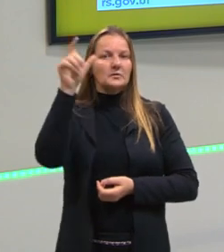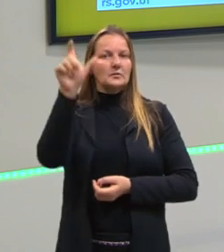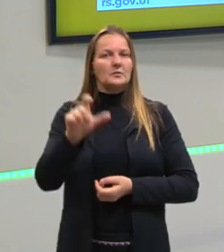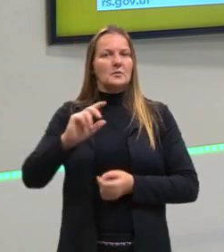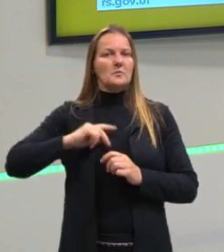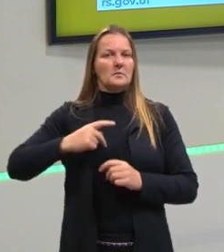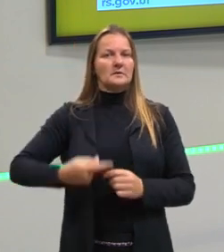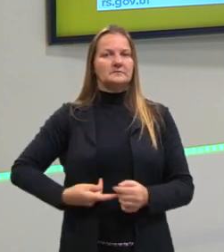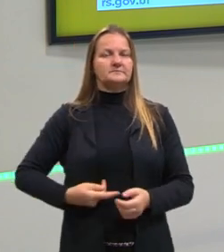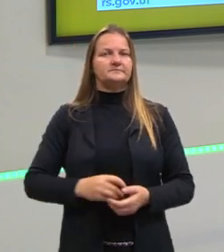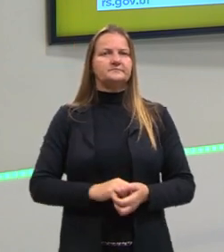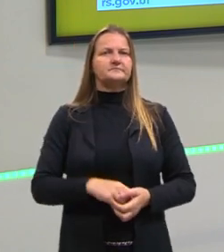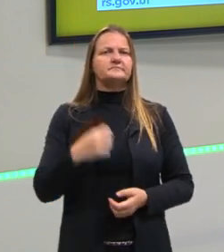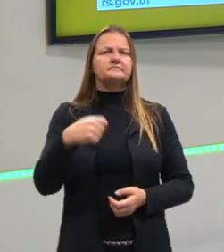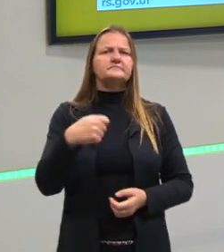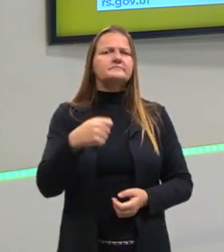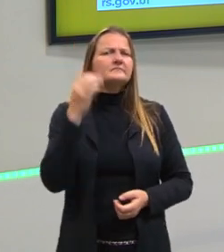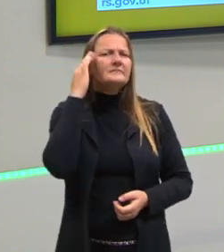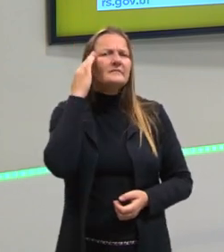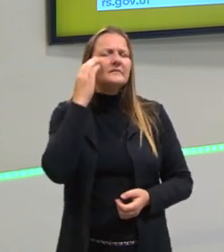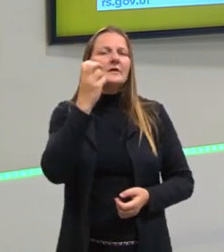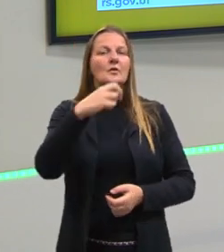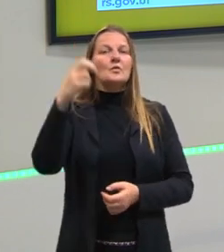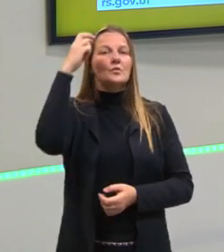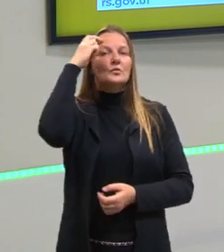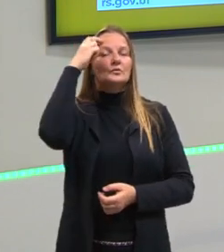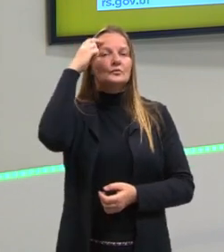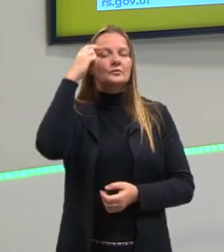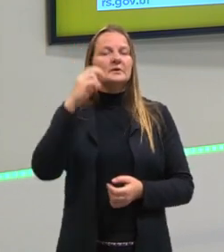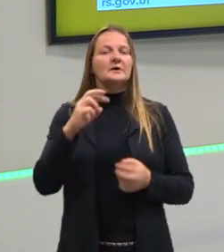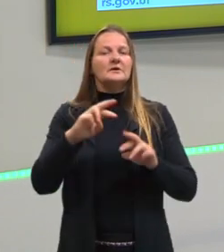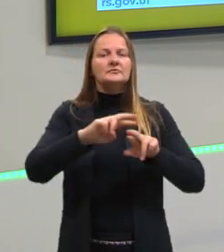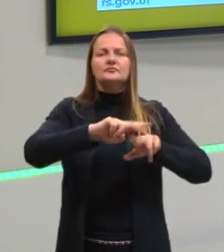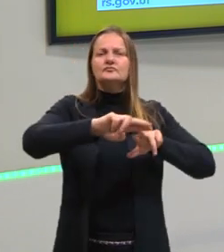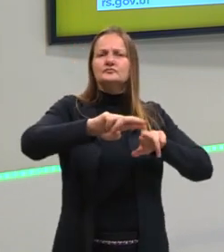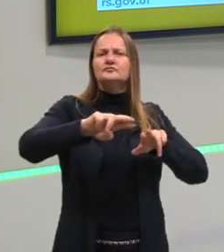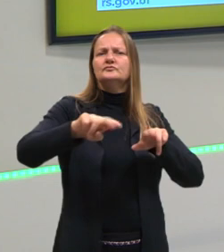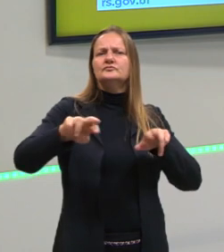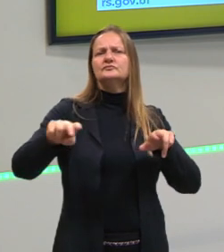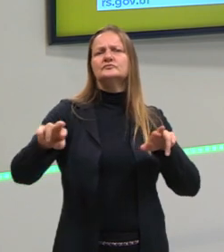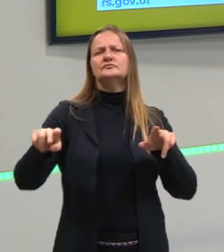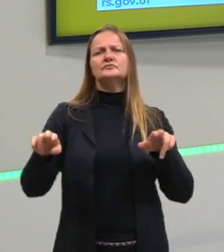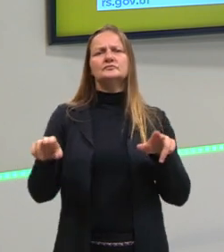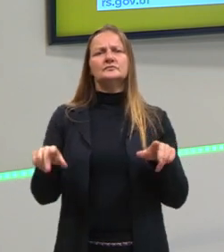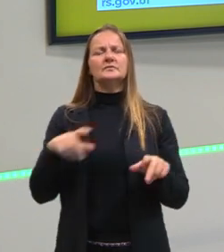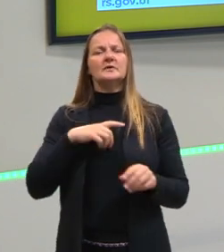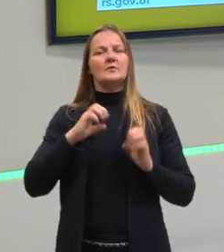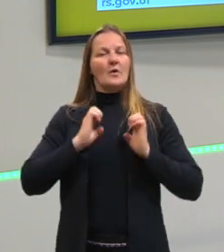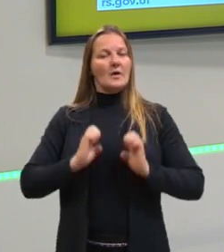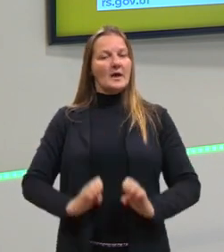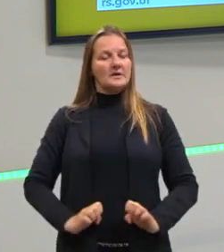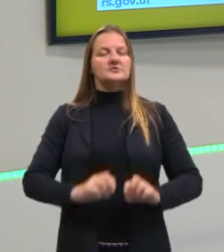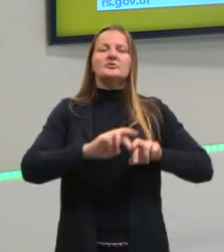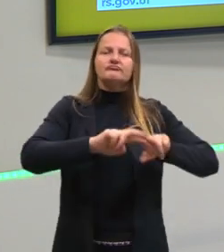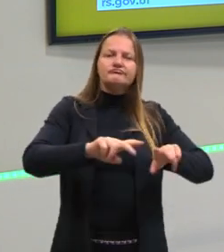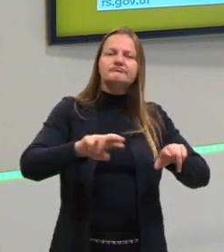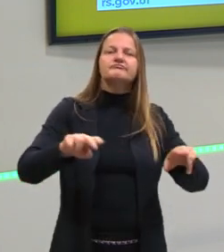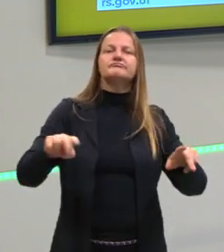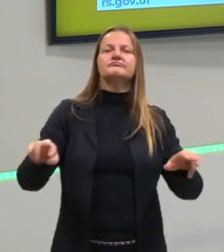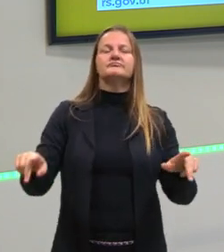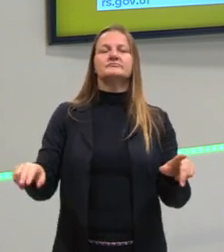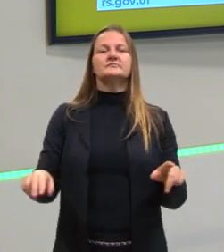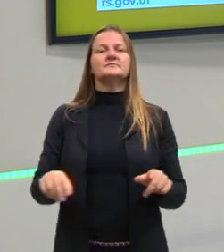nós precisamos entender que a cultura é múltipla e variável. Assim como a ética, essa diversidade cultural